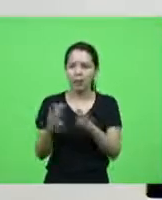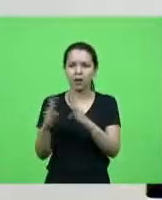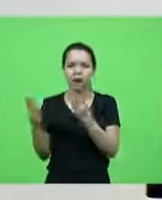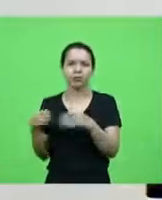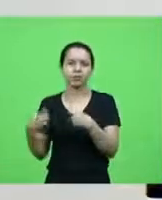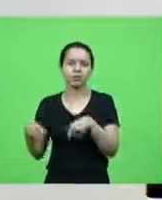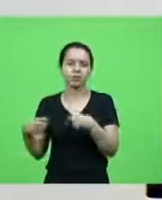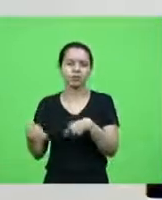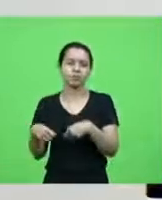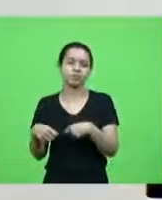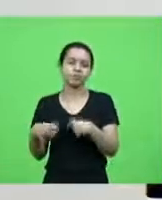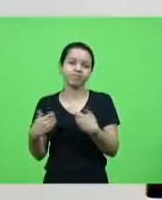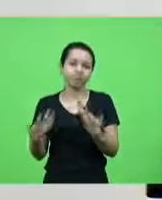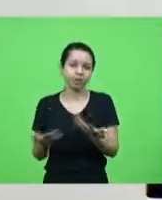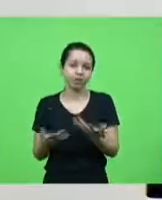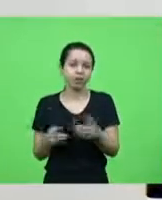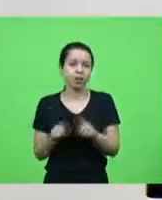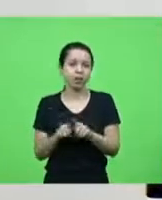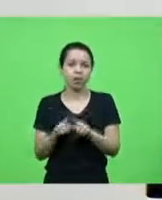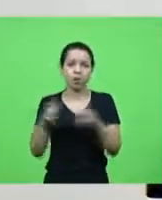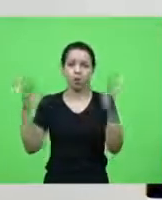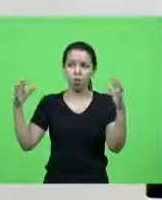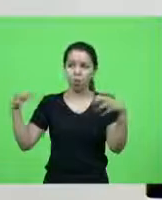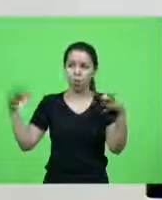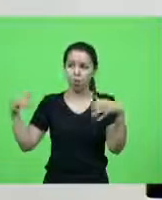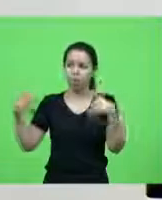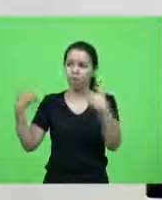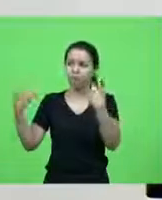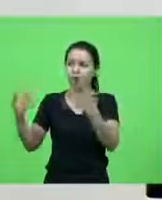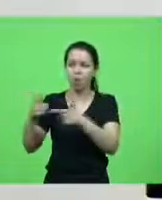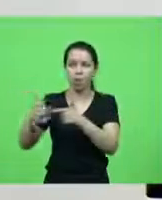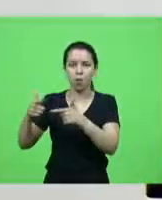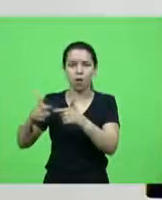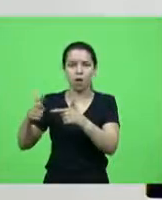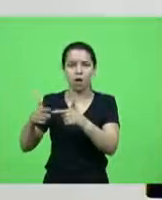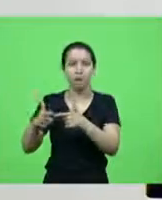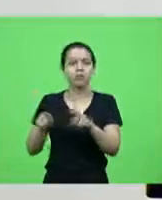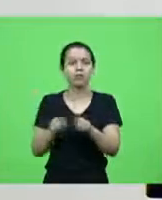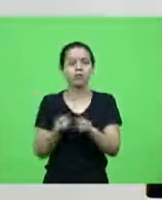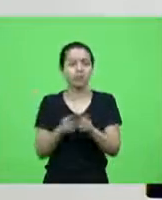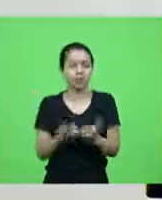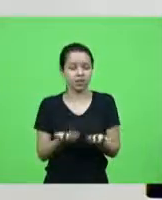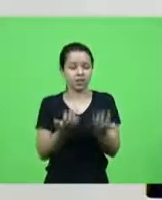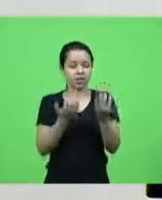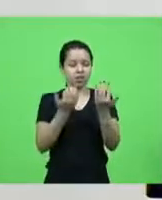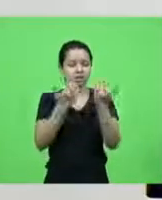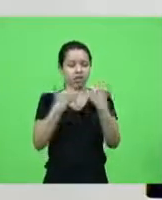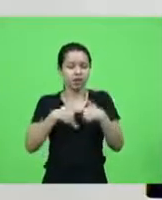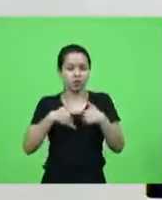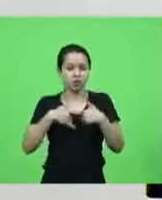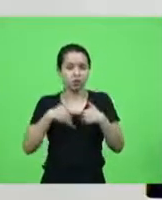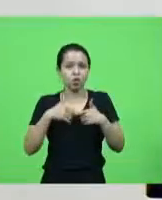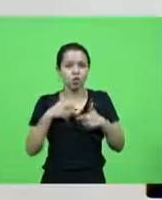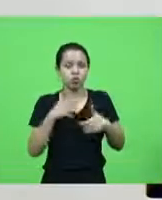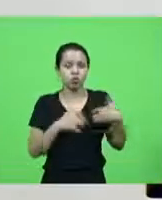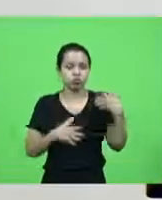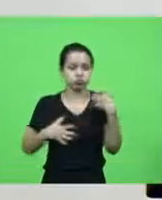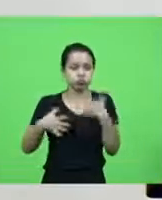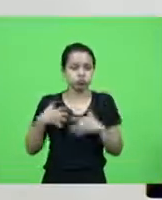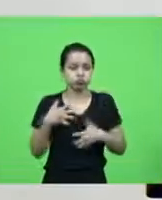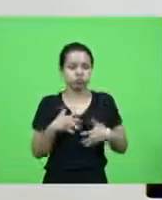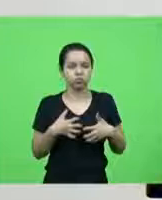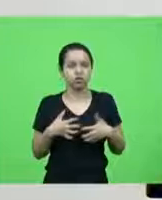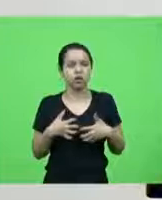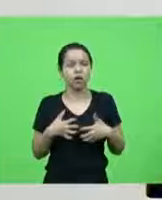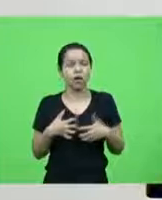tempestade exterior que a gente enfrenta tem uma tempestade interna uma tempestade que crianças talvez o lar onde é o lugar mais